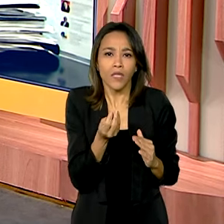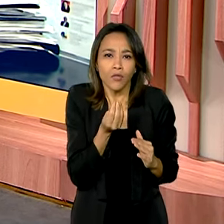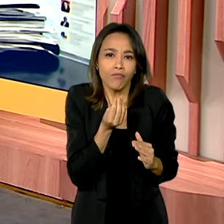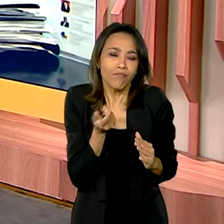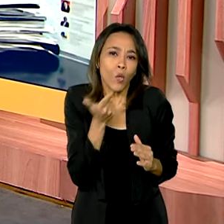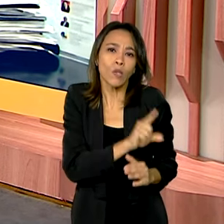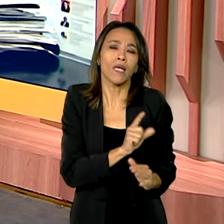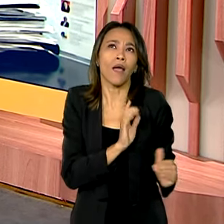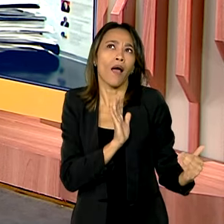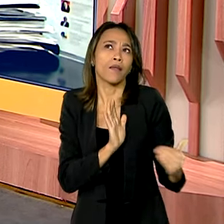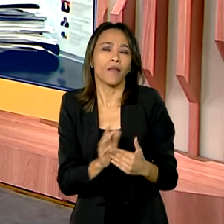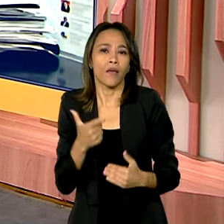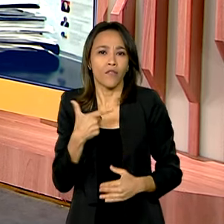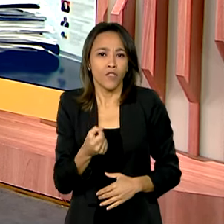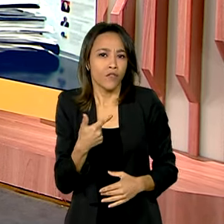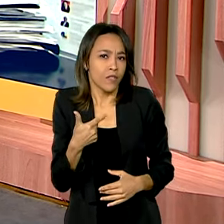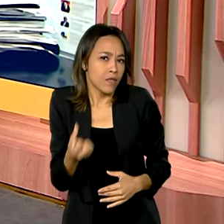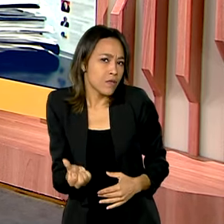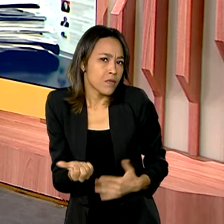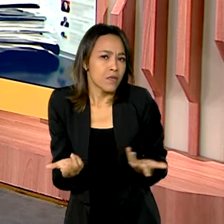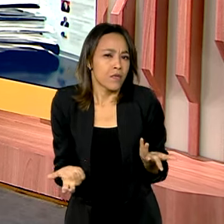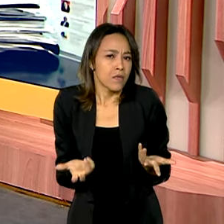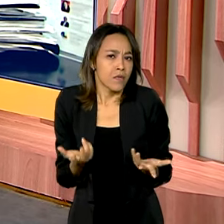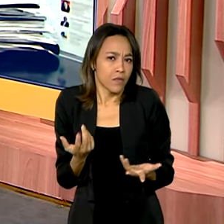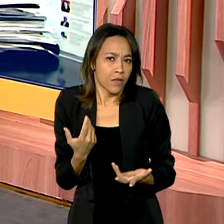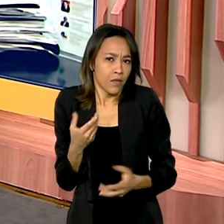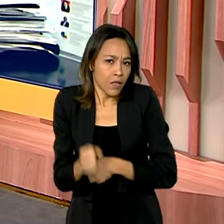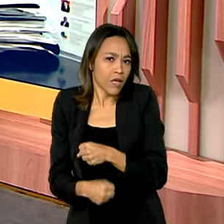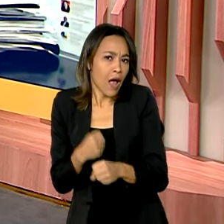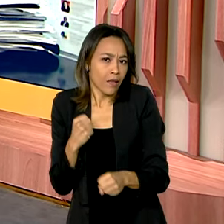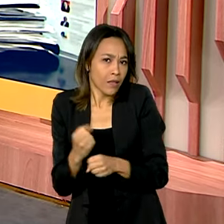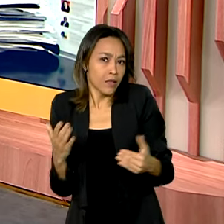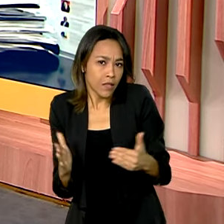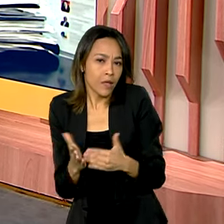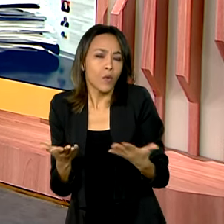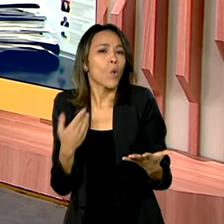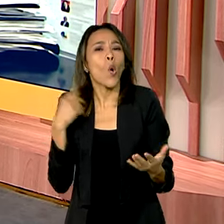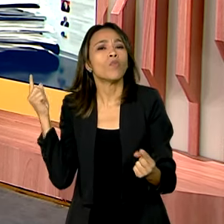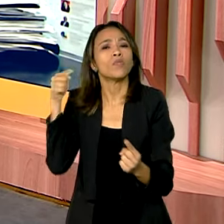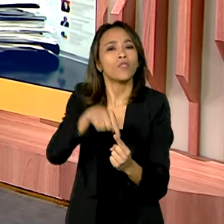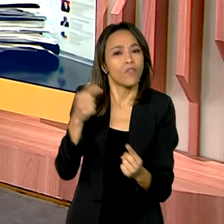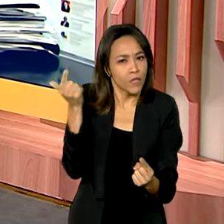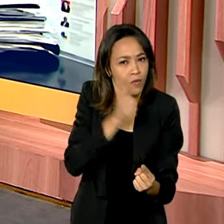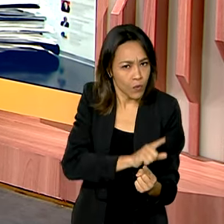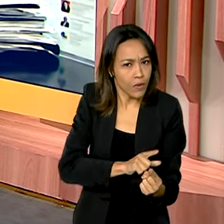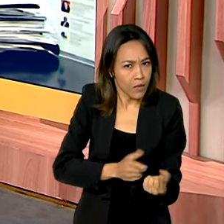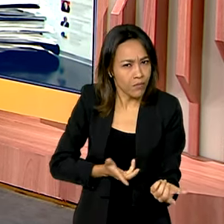2026? E como é que está a questão das metas estabelecidas? Serão superadas?